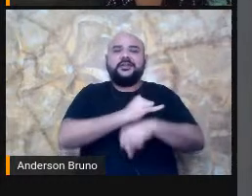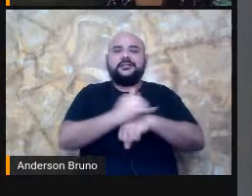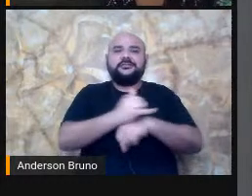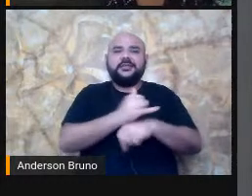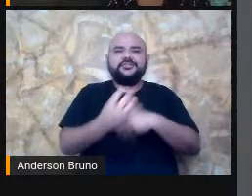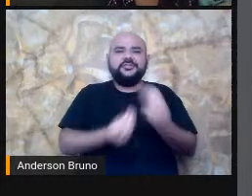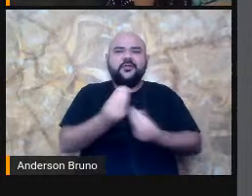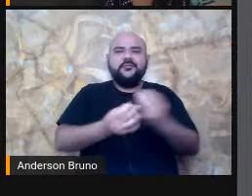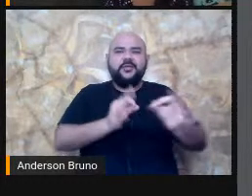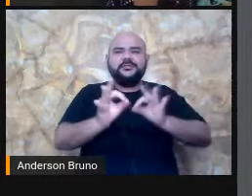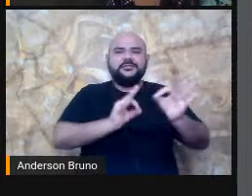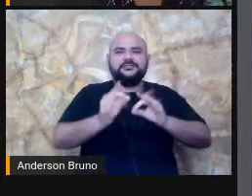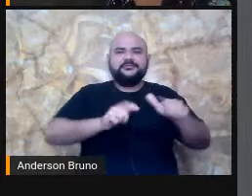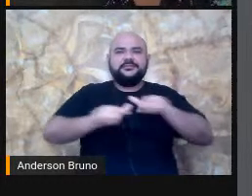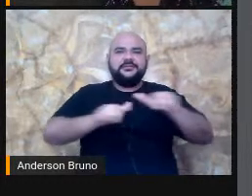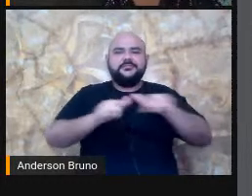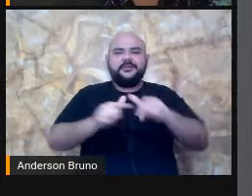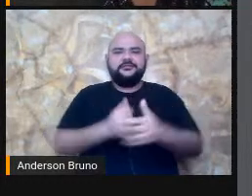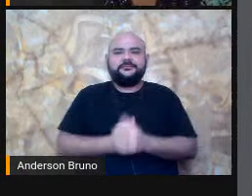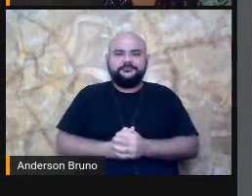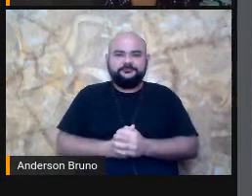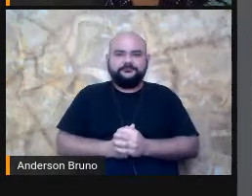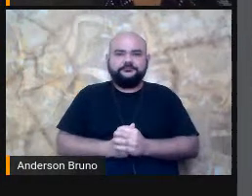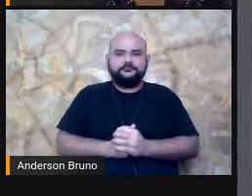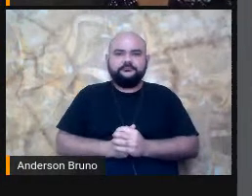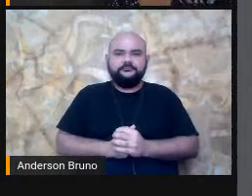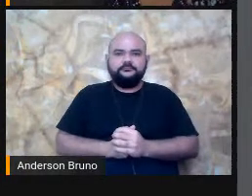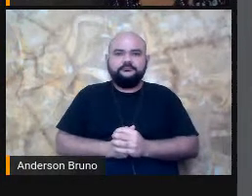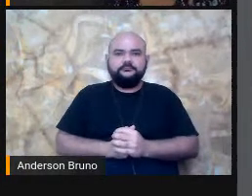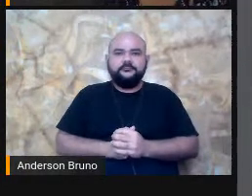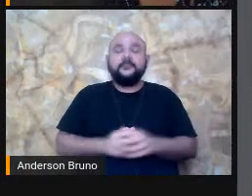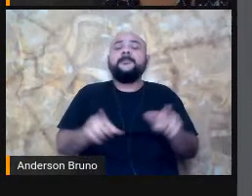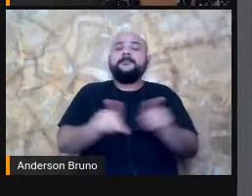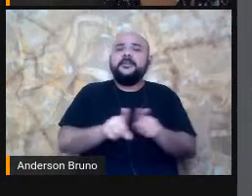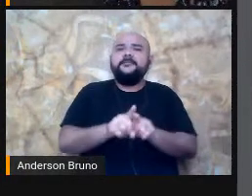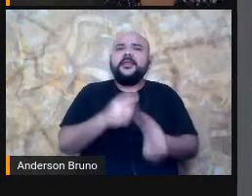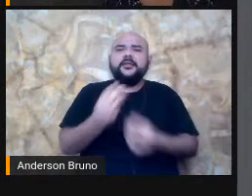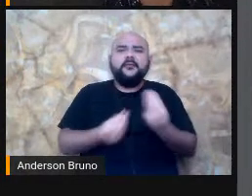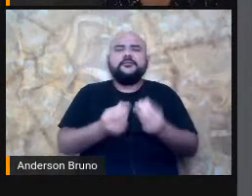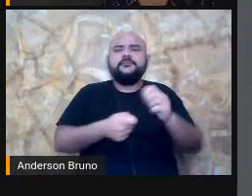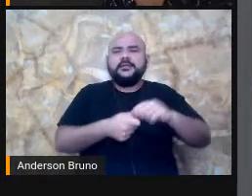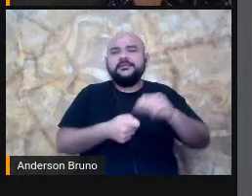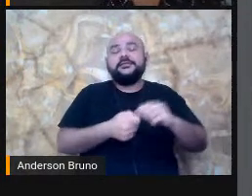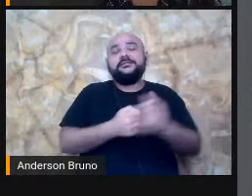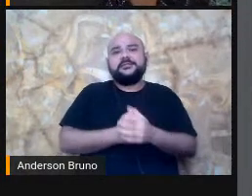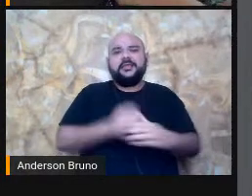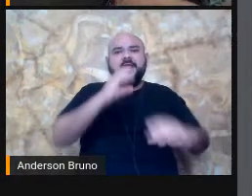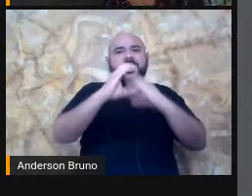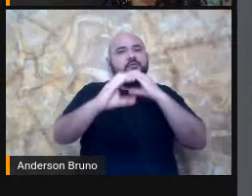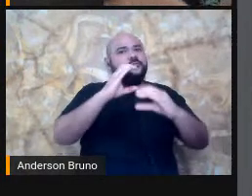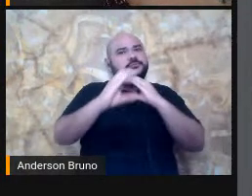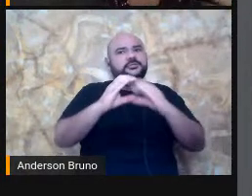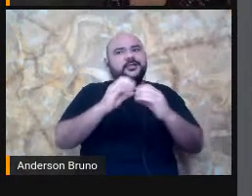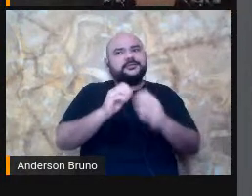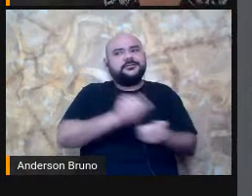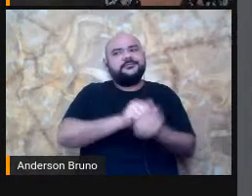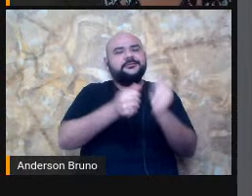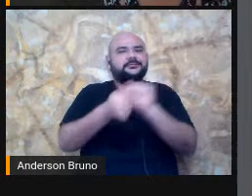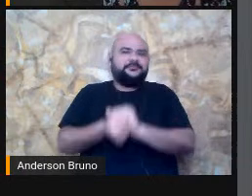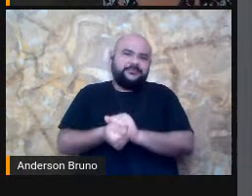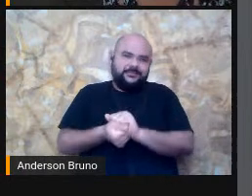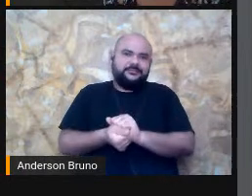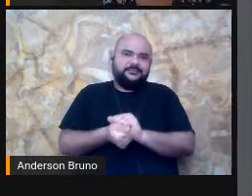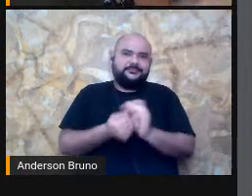A implementação Da comunicação Alternativa Então Eu sei Gente Que ninguém Vai aprender